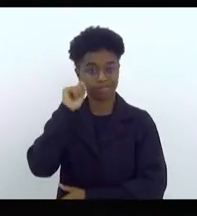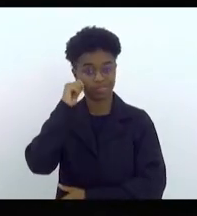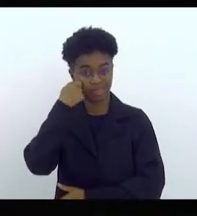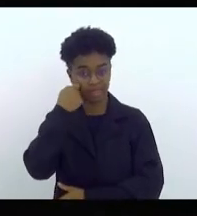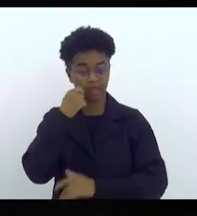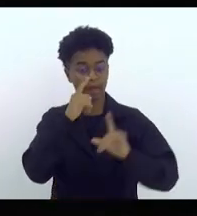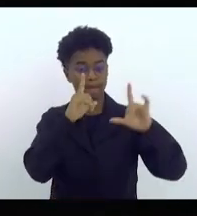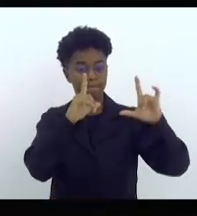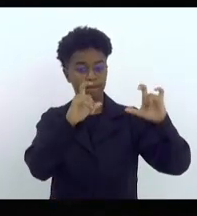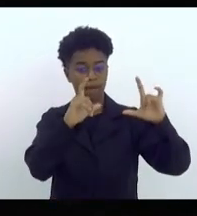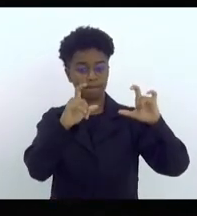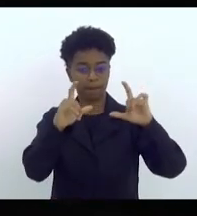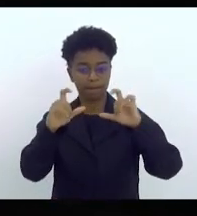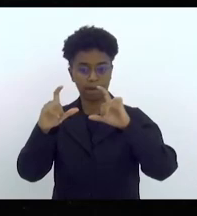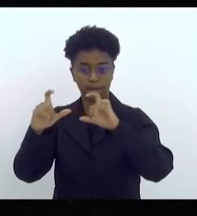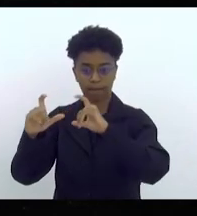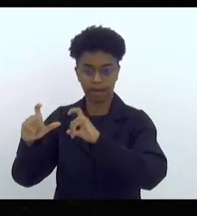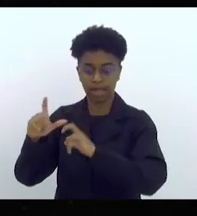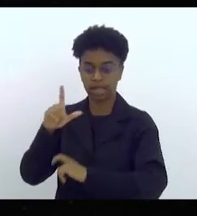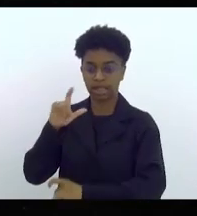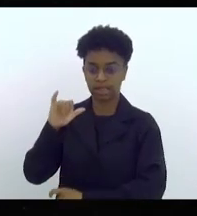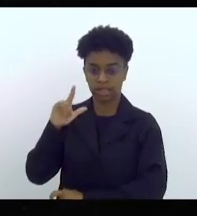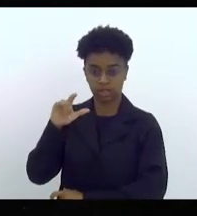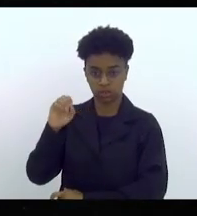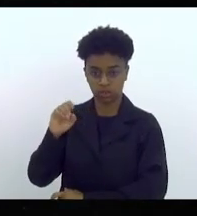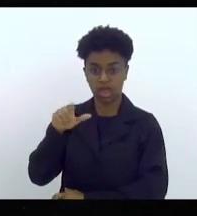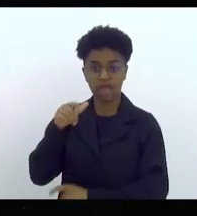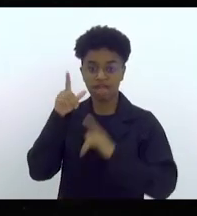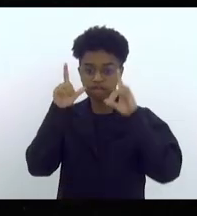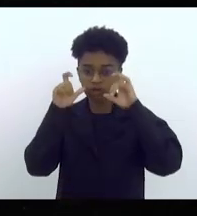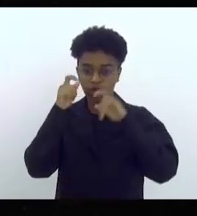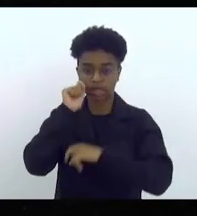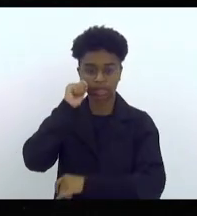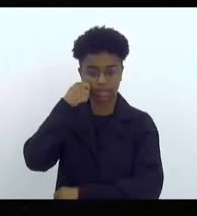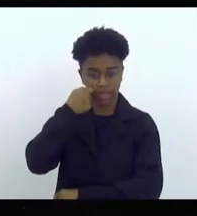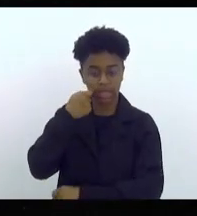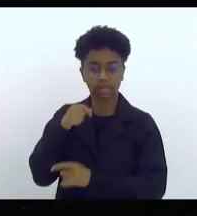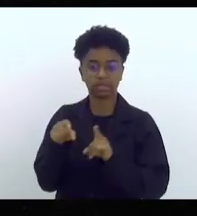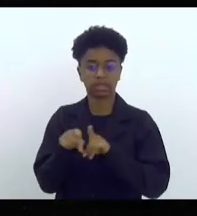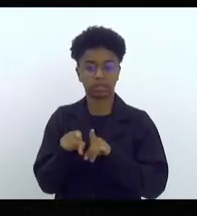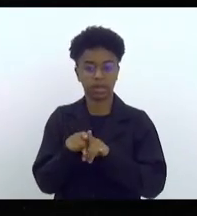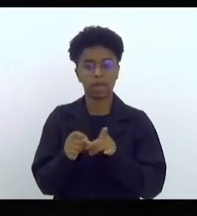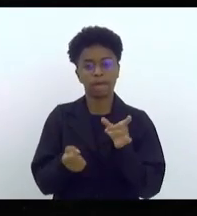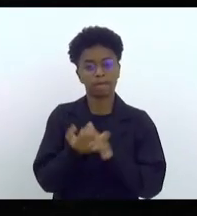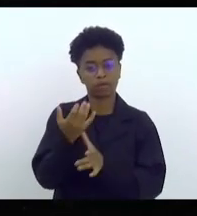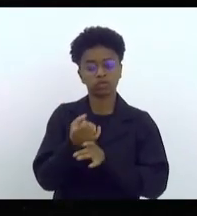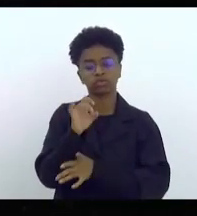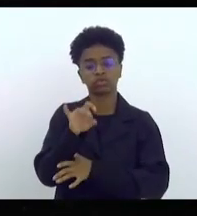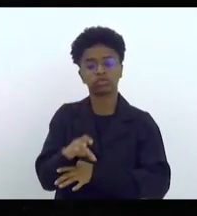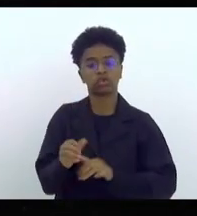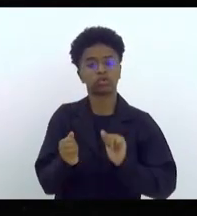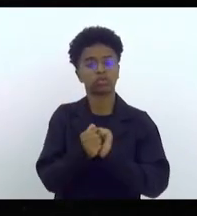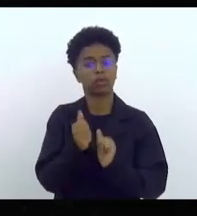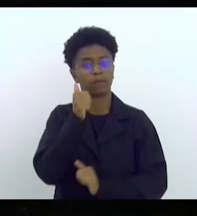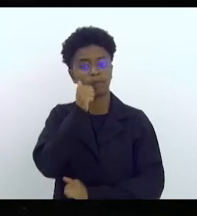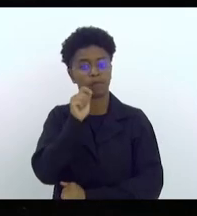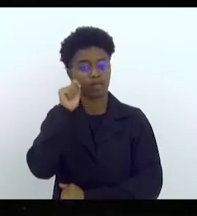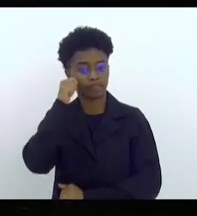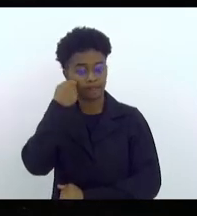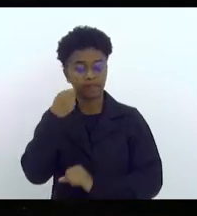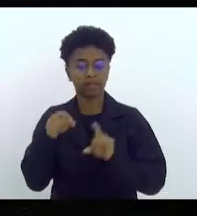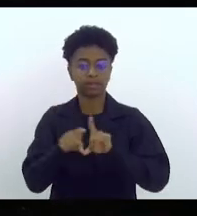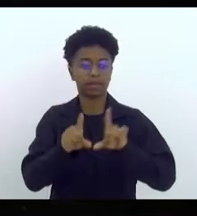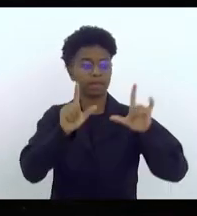fotografadas pela Lilo, que é uma fotógrafa negra com uma produção só de mulheres negras. E esses